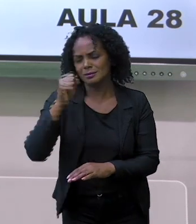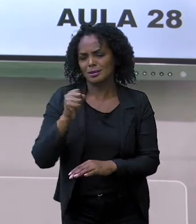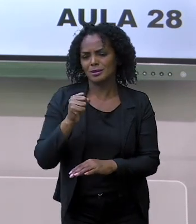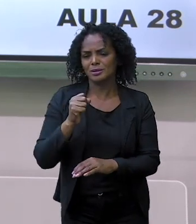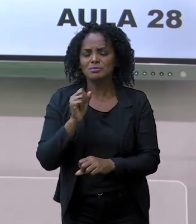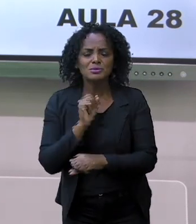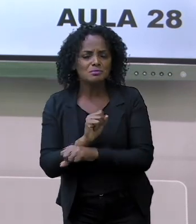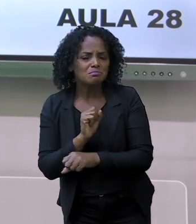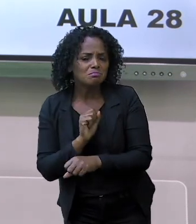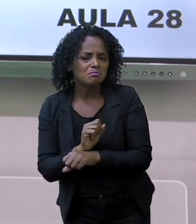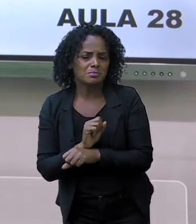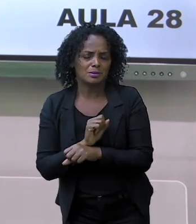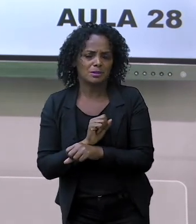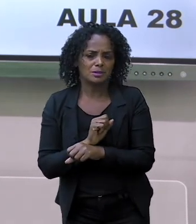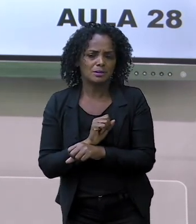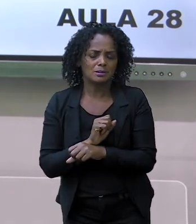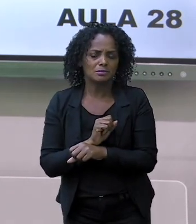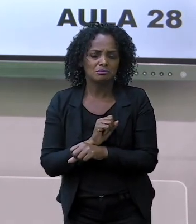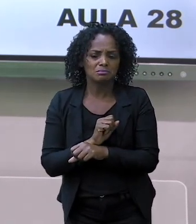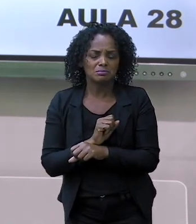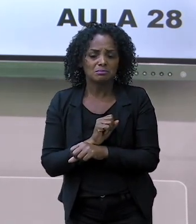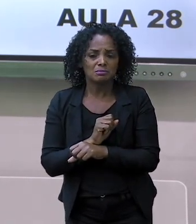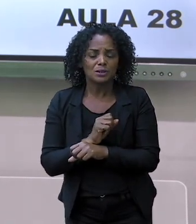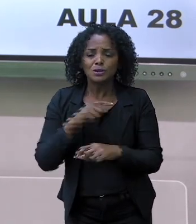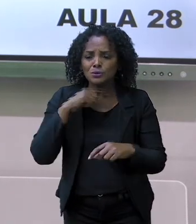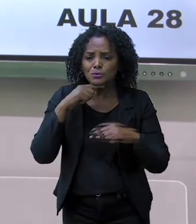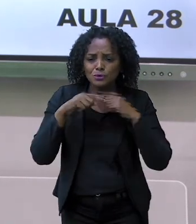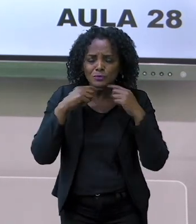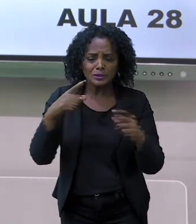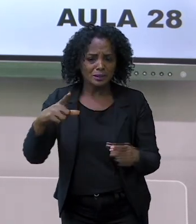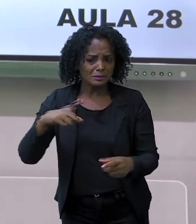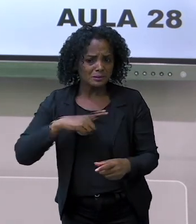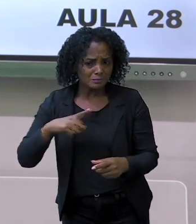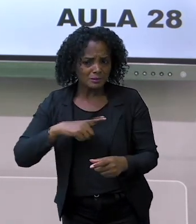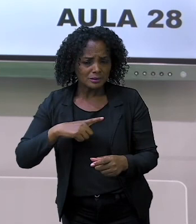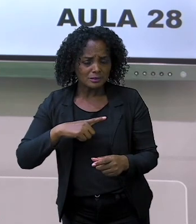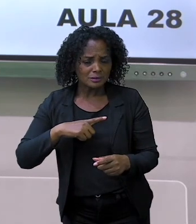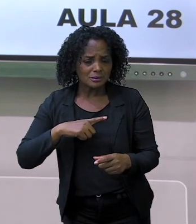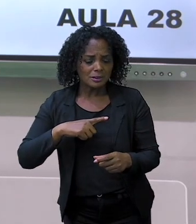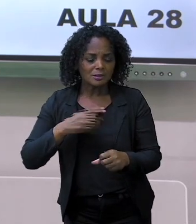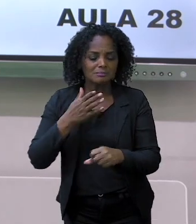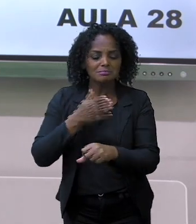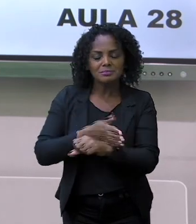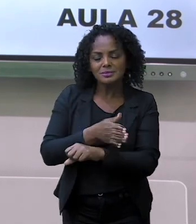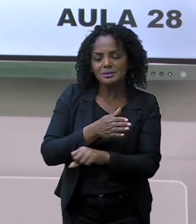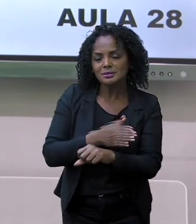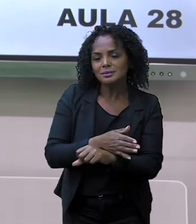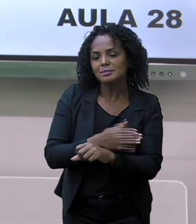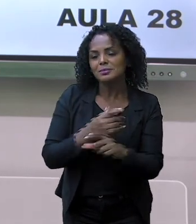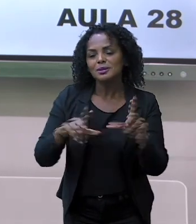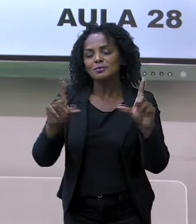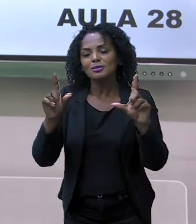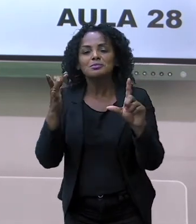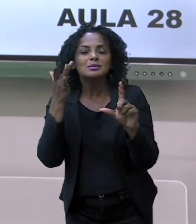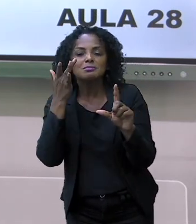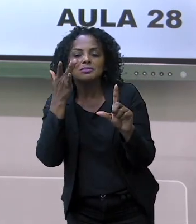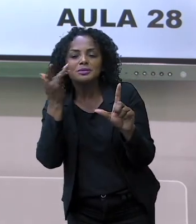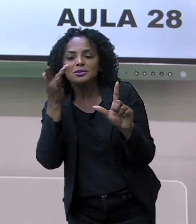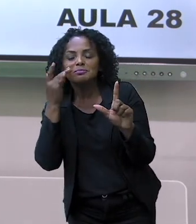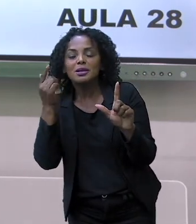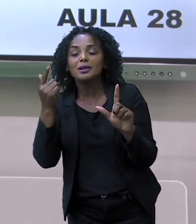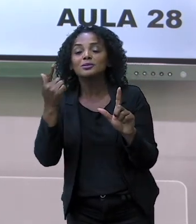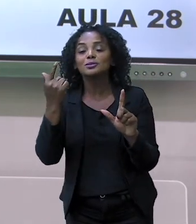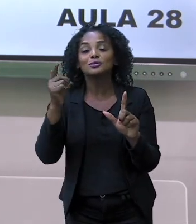dúvida, eu convido vocês a acessarem a plataforma ESMED GV. Para que, gente? Que a gente